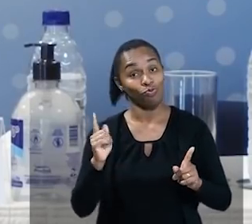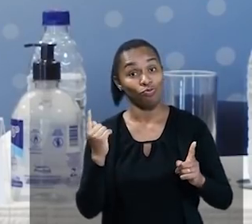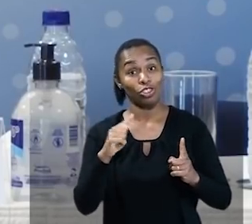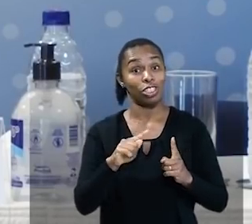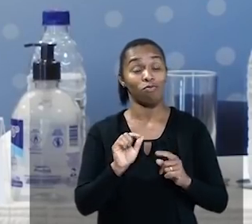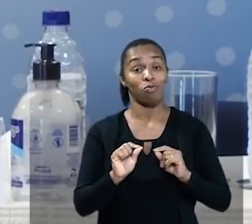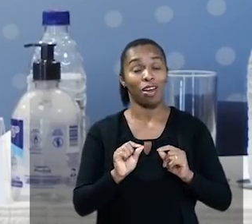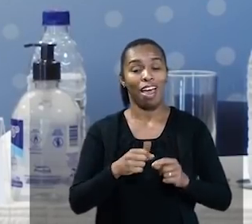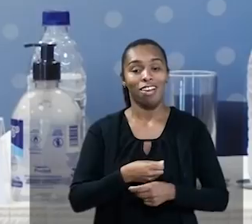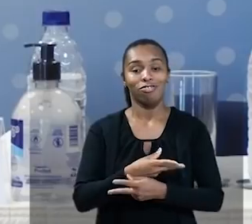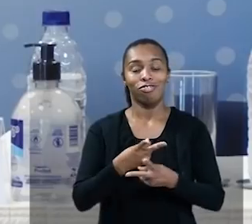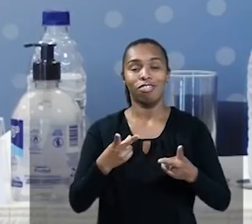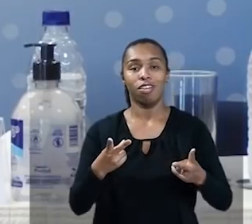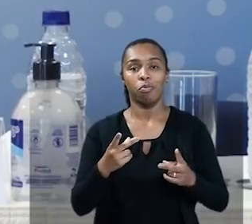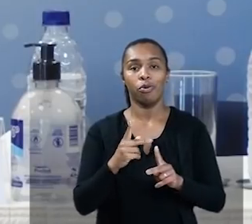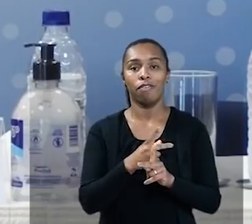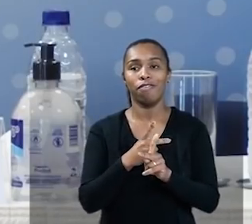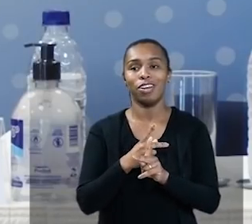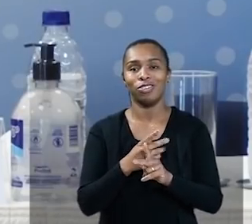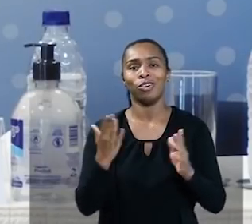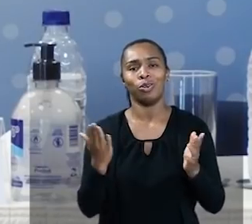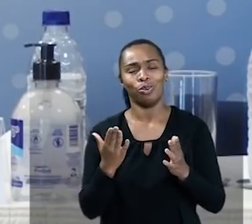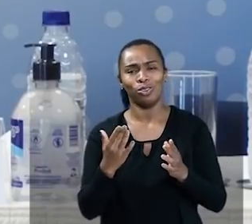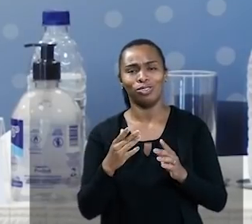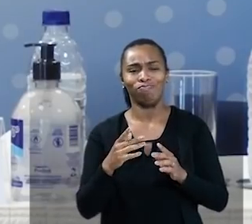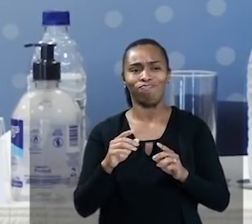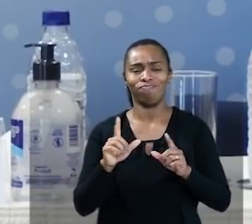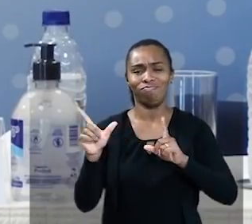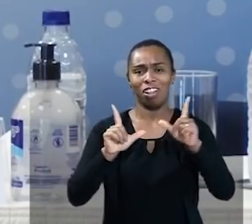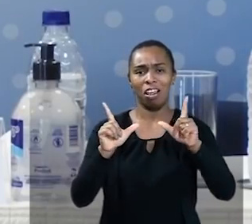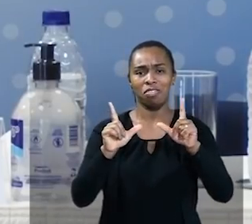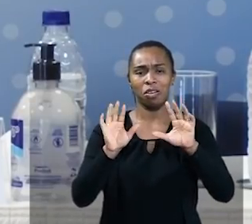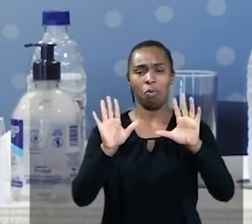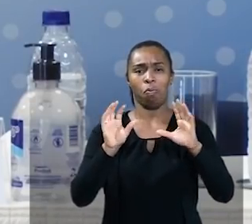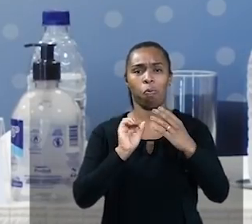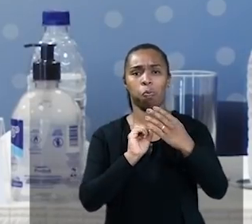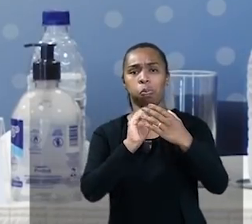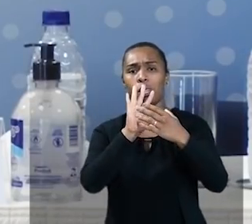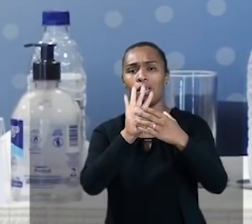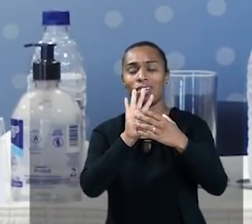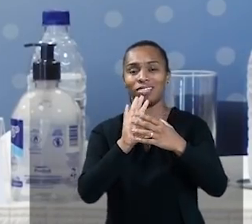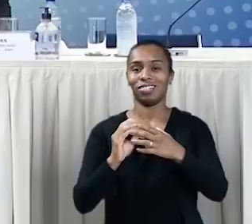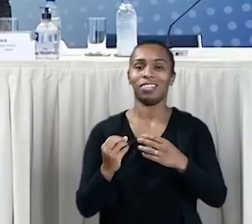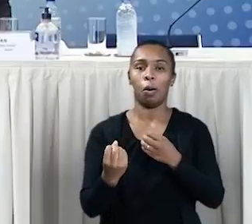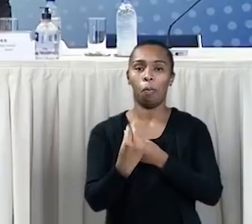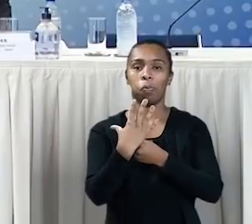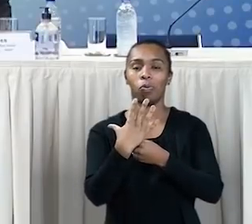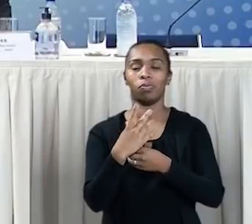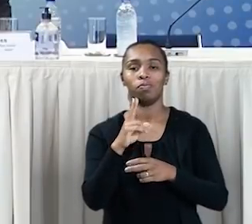vídeo, algo que hoje a gente liga a TV e está assistindo vários tipos, está na palma da mão também.